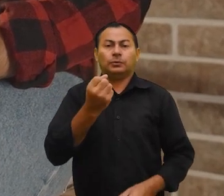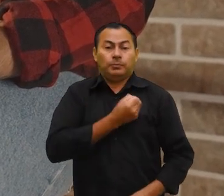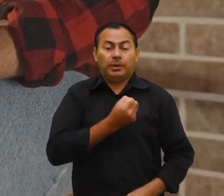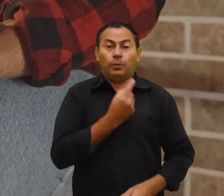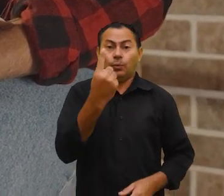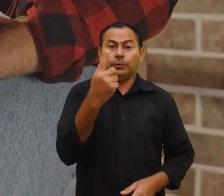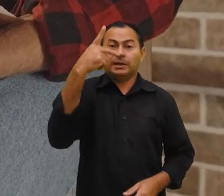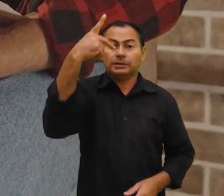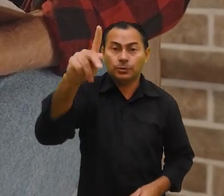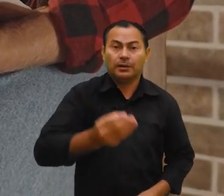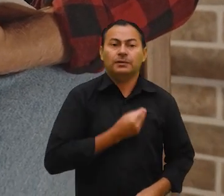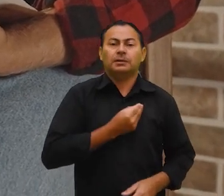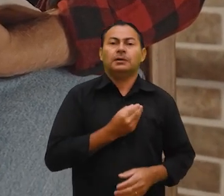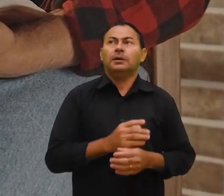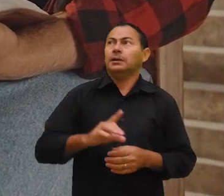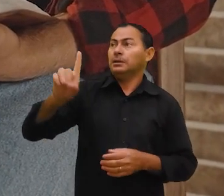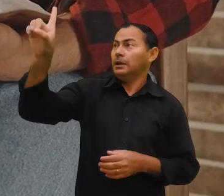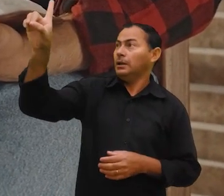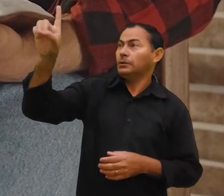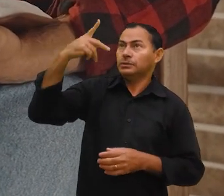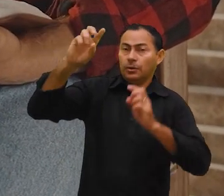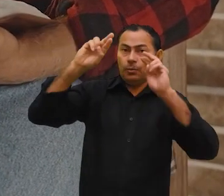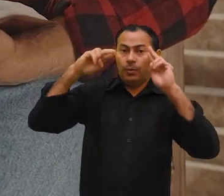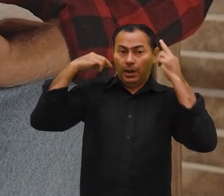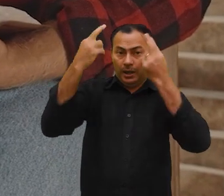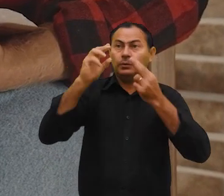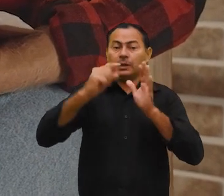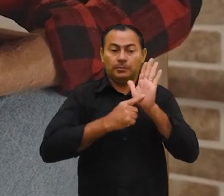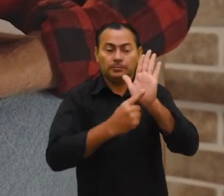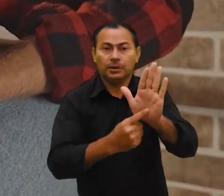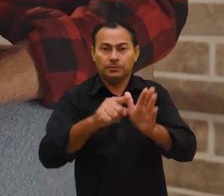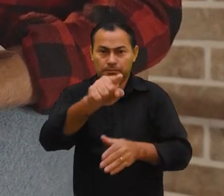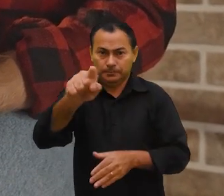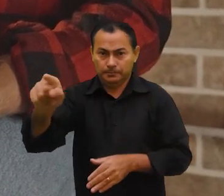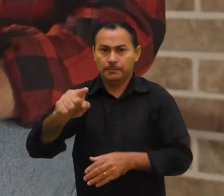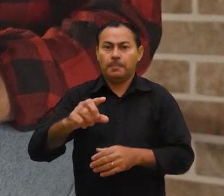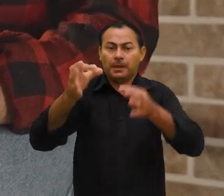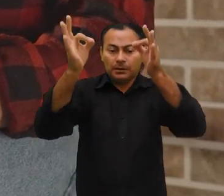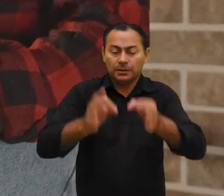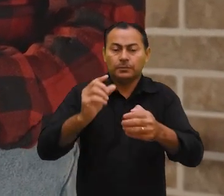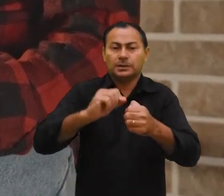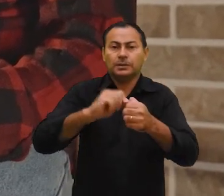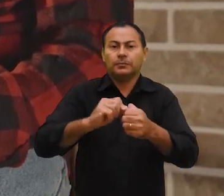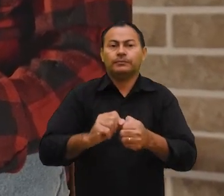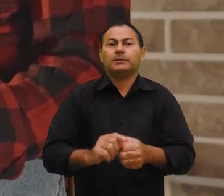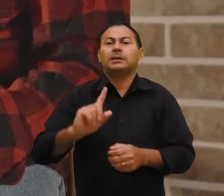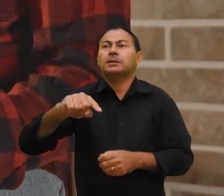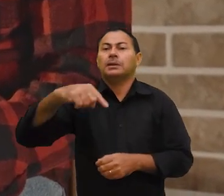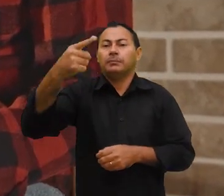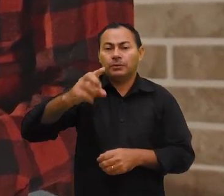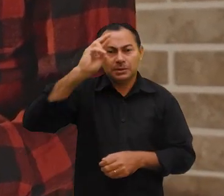um da sua vida? Deus, o seu reino e aquilo que Ele mostra para você que é o certo a fazer.